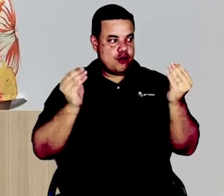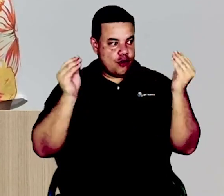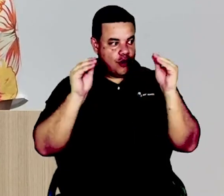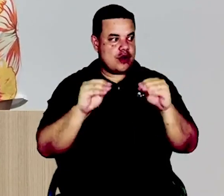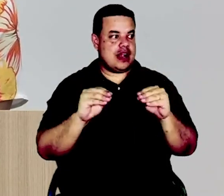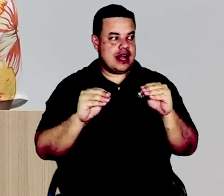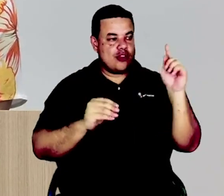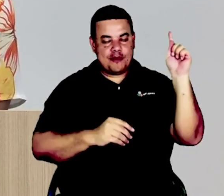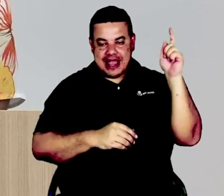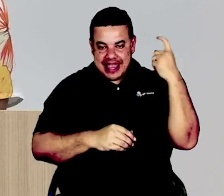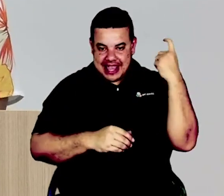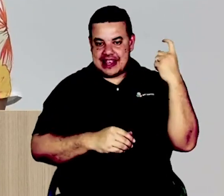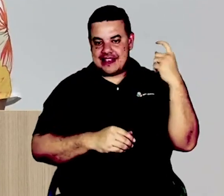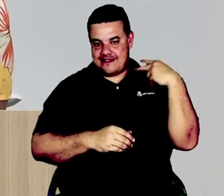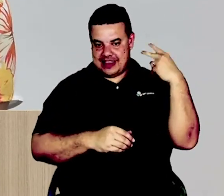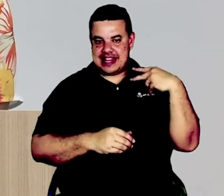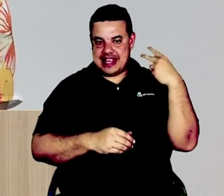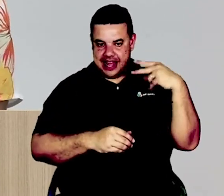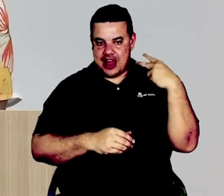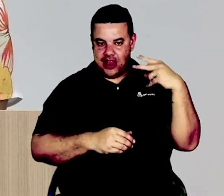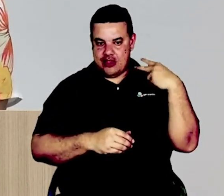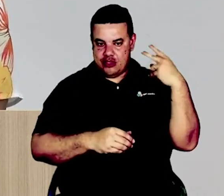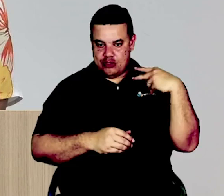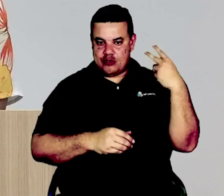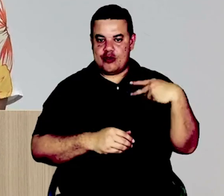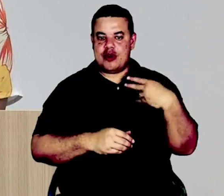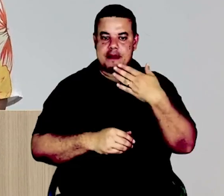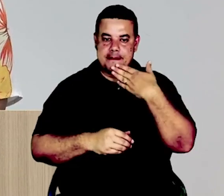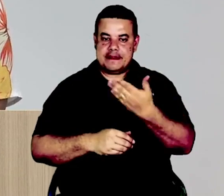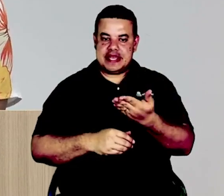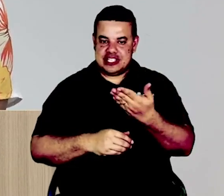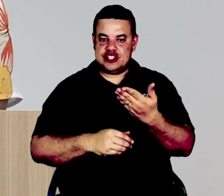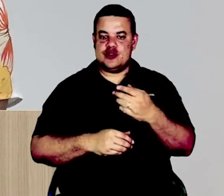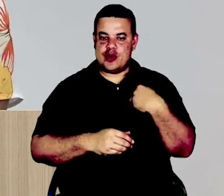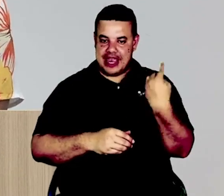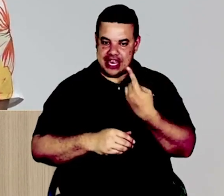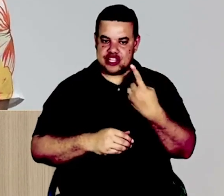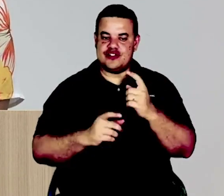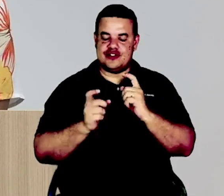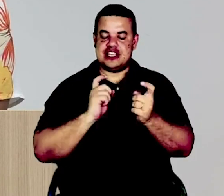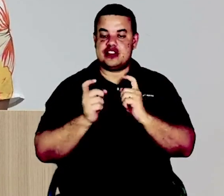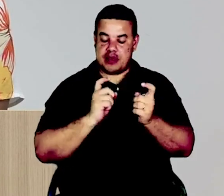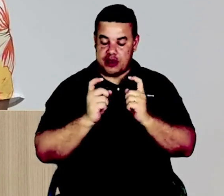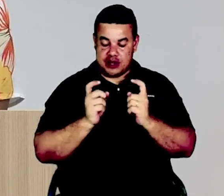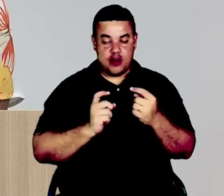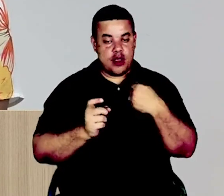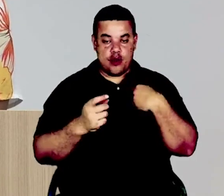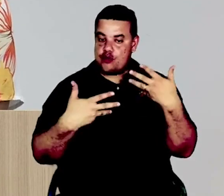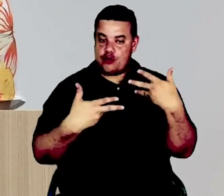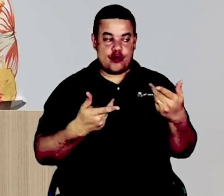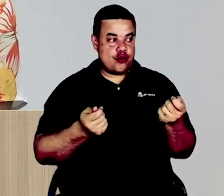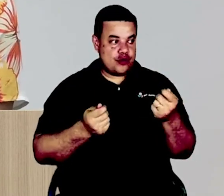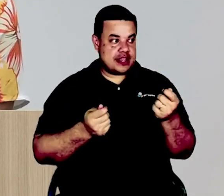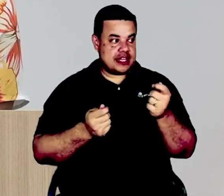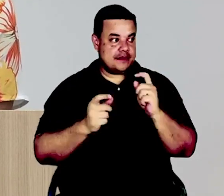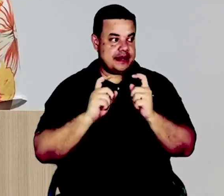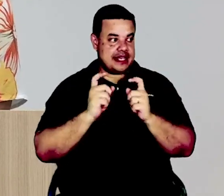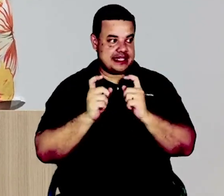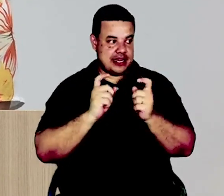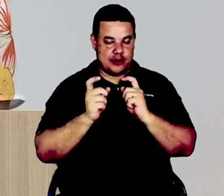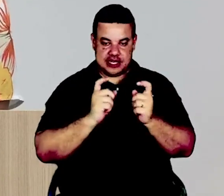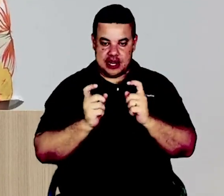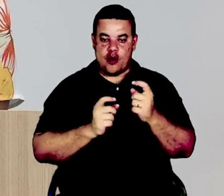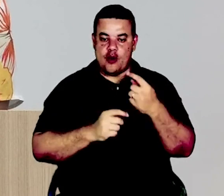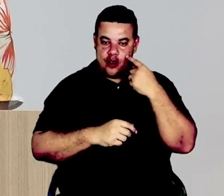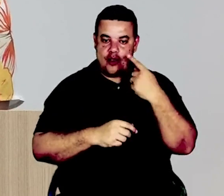vereadora convocou ou solicitou que estivéssemos lá em reunião. Eu não fui convidada para essa reunião. e olha que eu